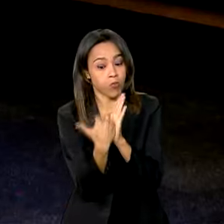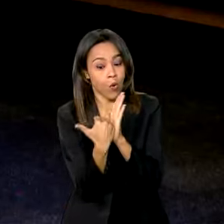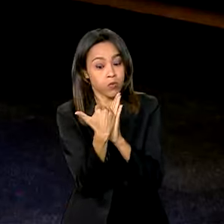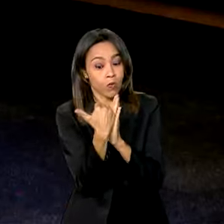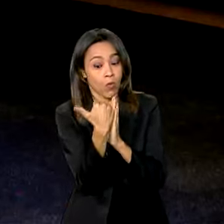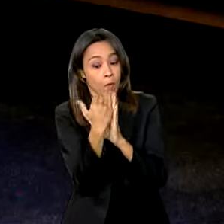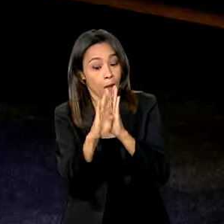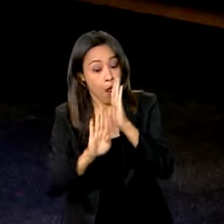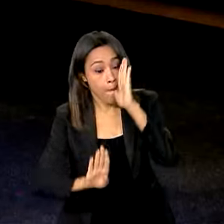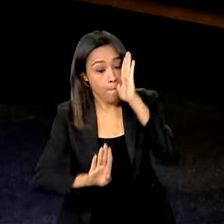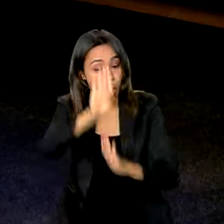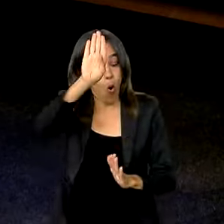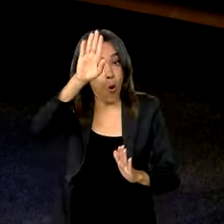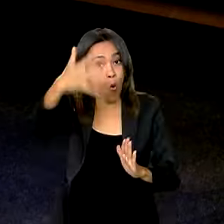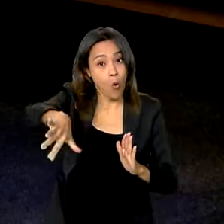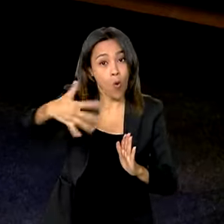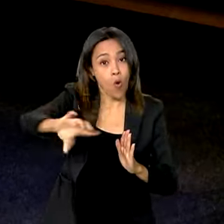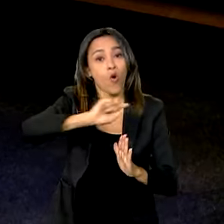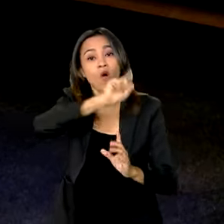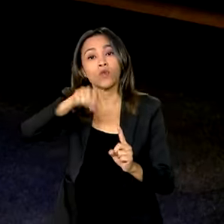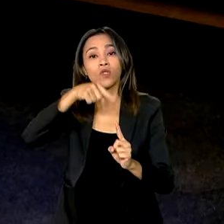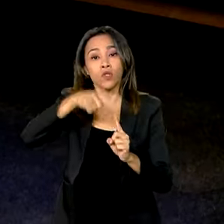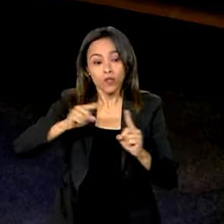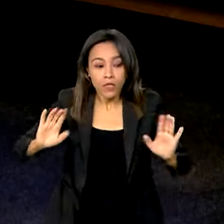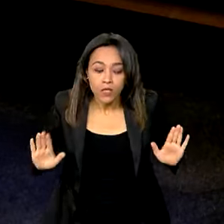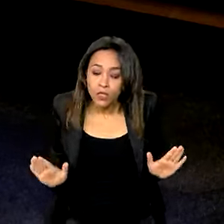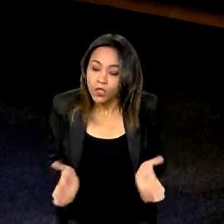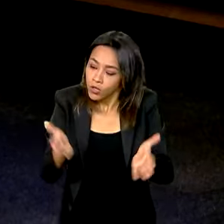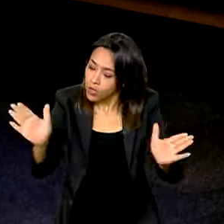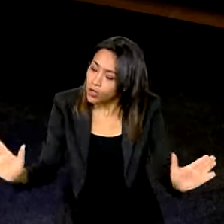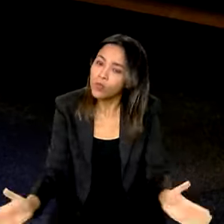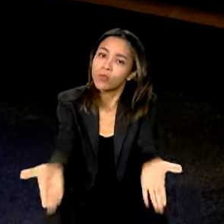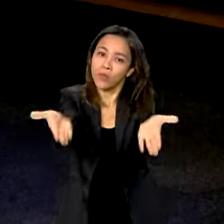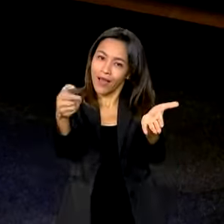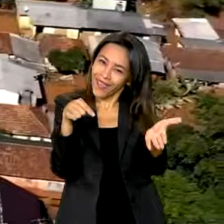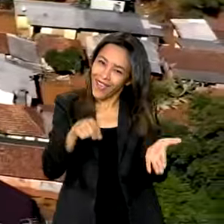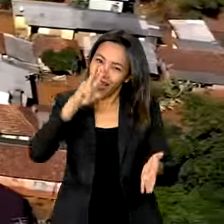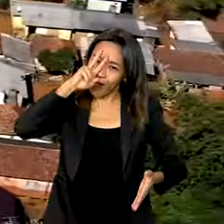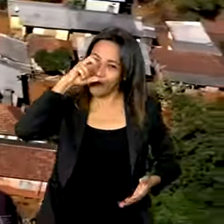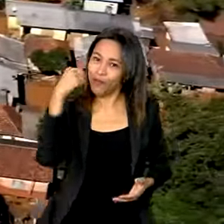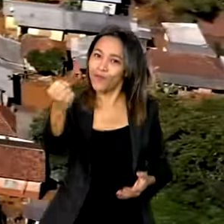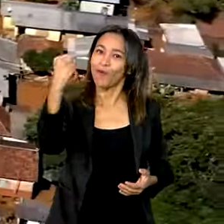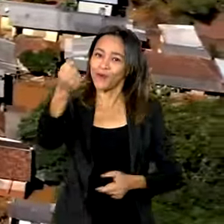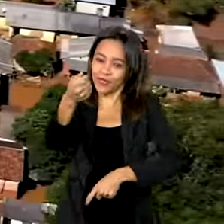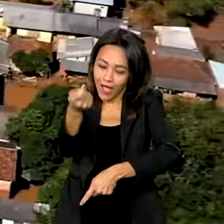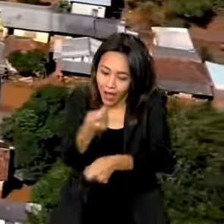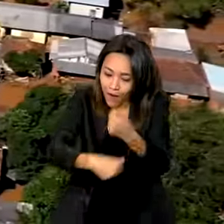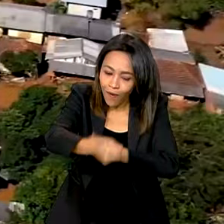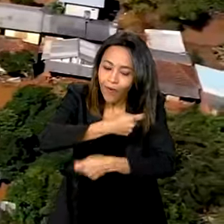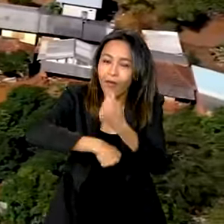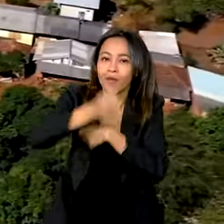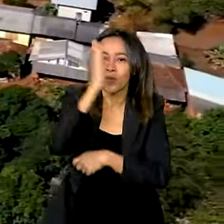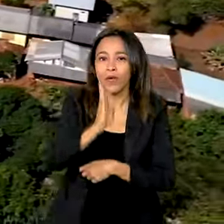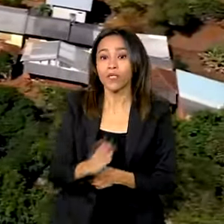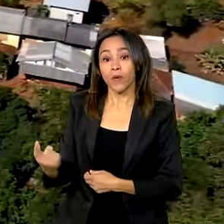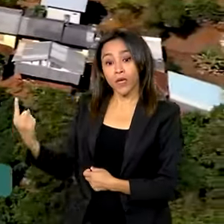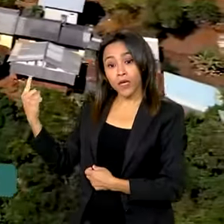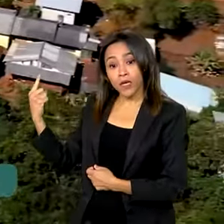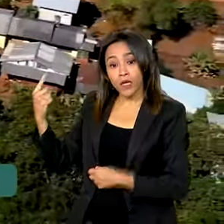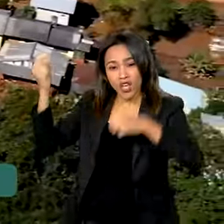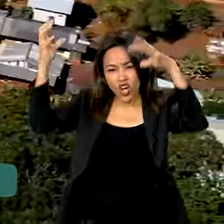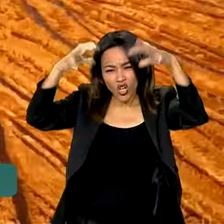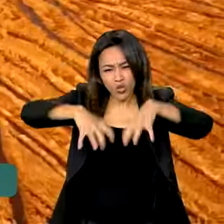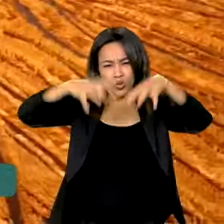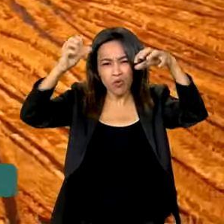um novo recorde será batido para estimular essa atividade que é a força da economia brasileira. E com as enchentes no Rio Grande do Sul, em maio